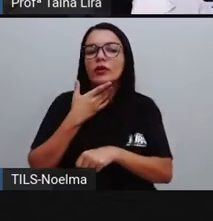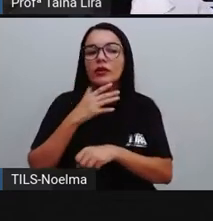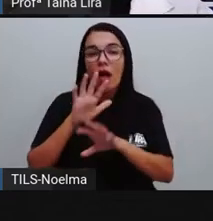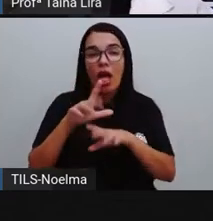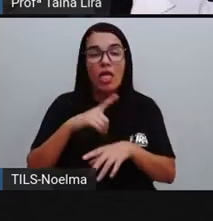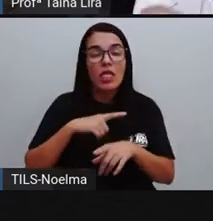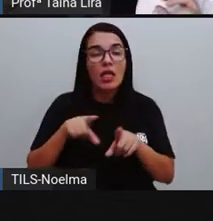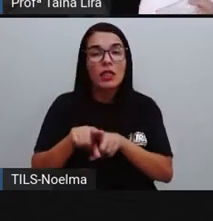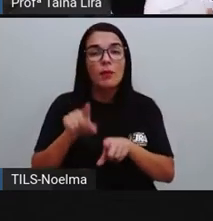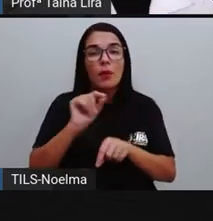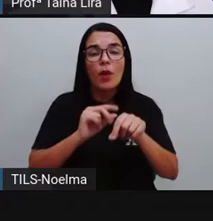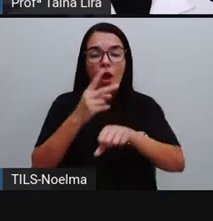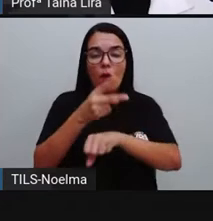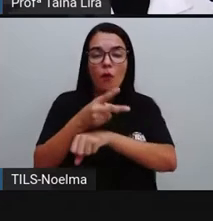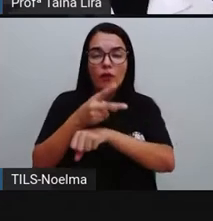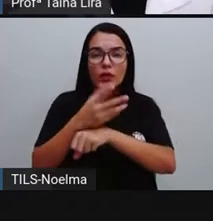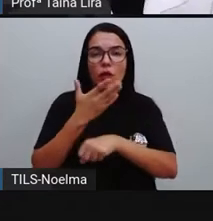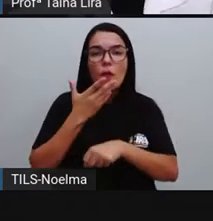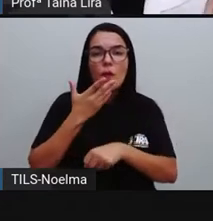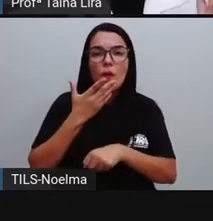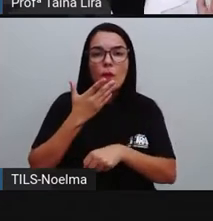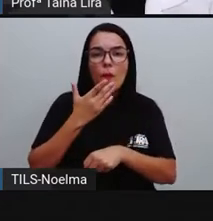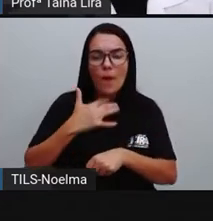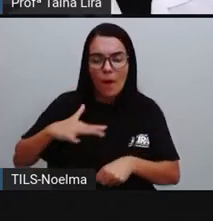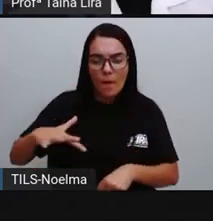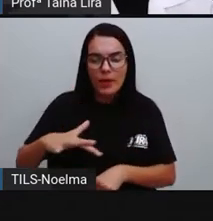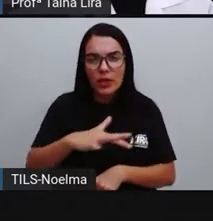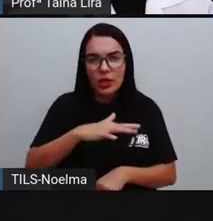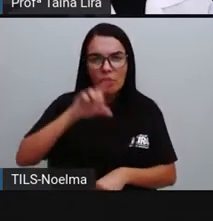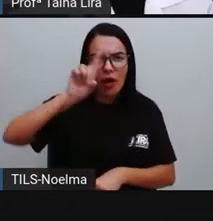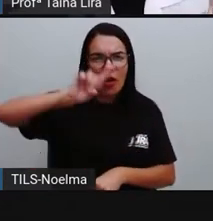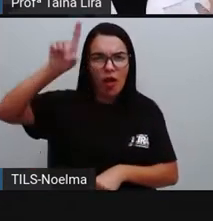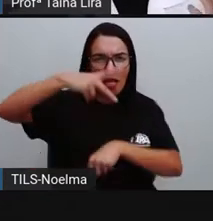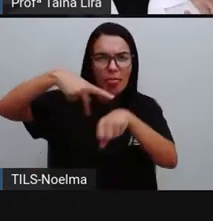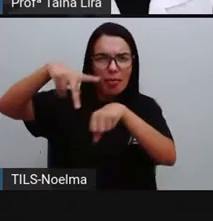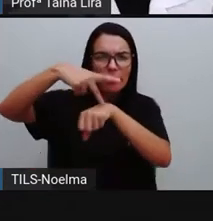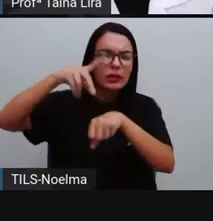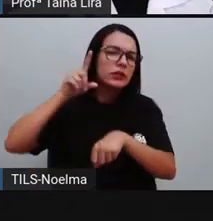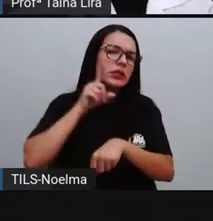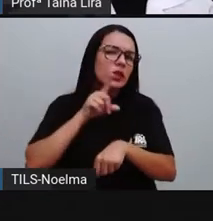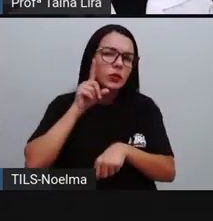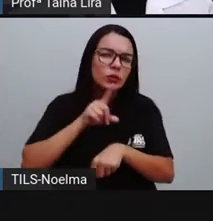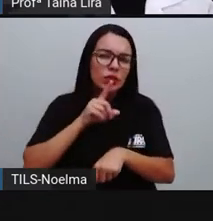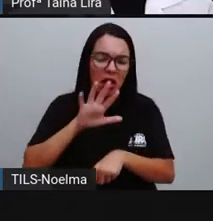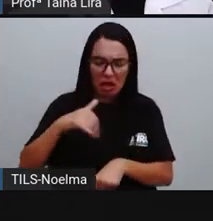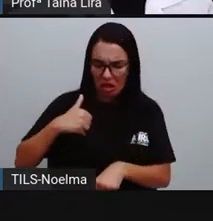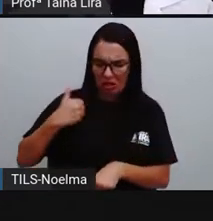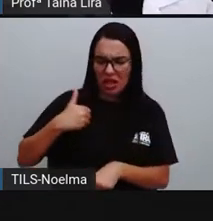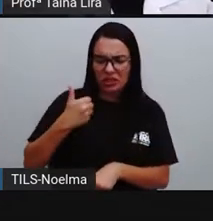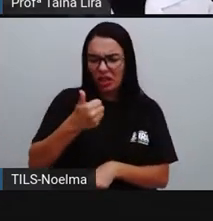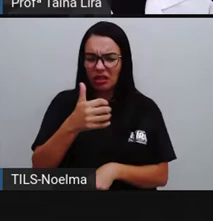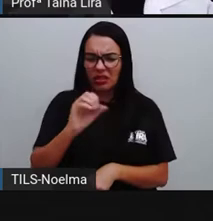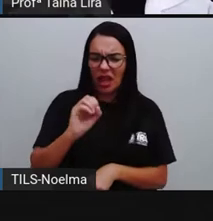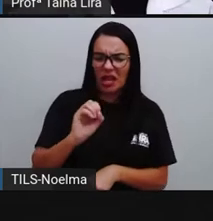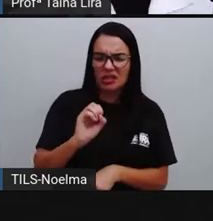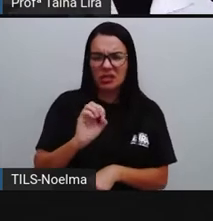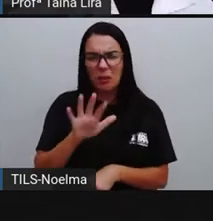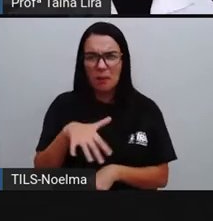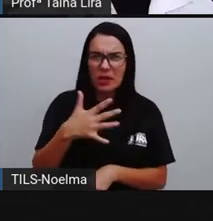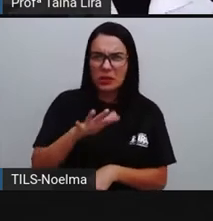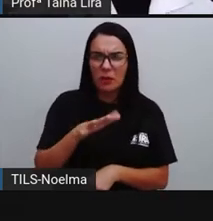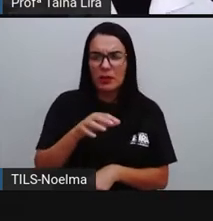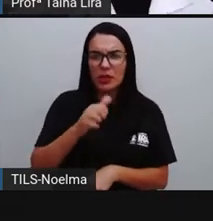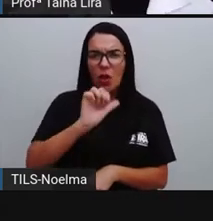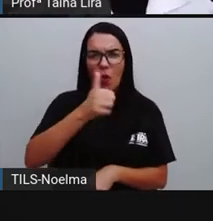de um menino mesmo, lá nos Estados Unidos, um menino de mais ou menos uns 10, 11 anos, que ele fez na casa